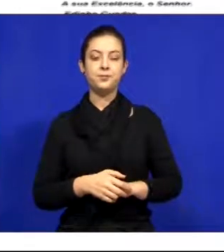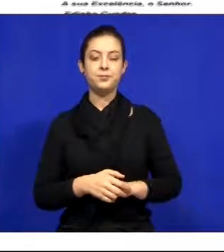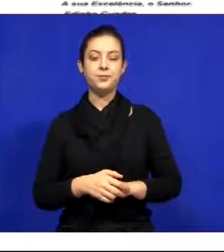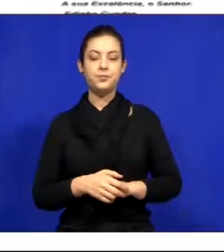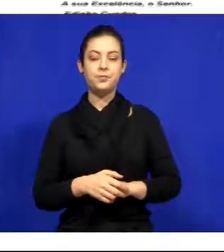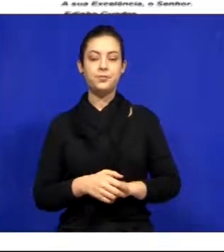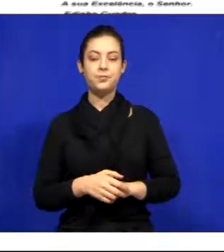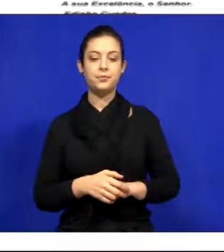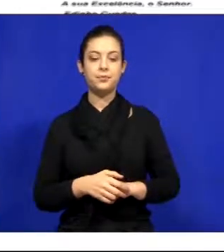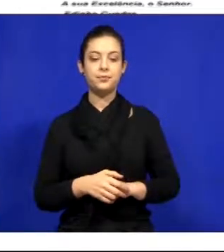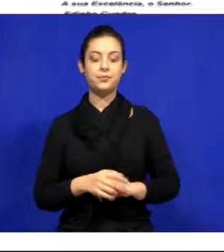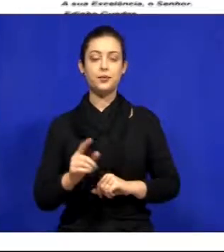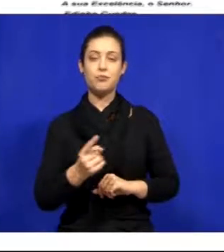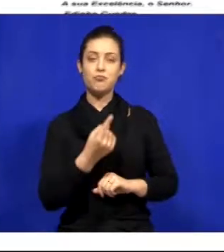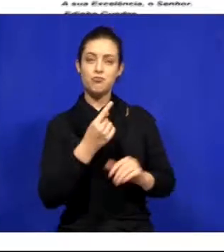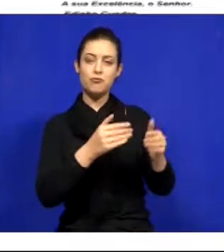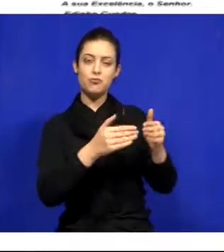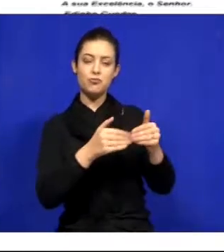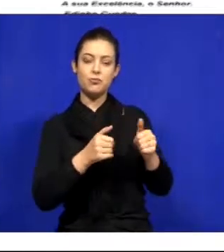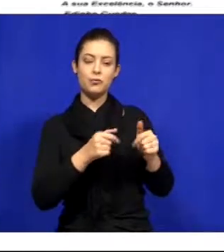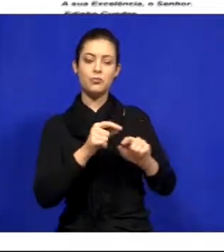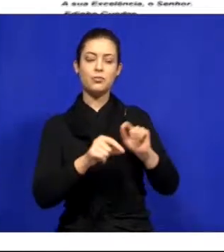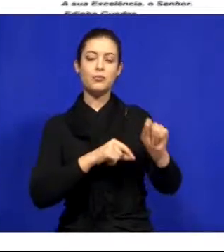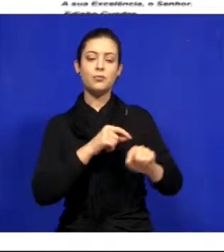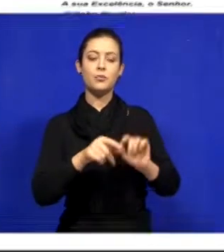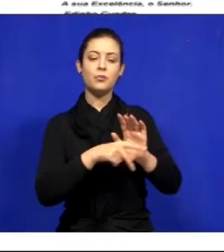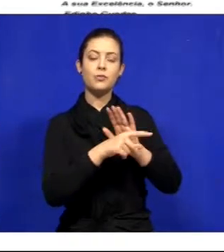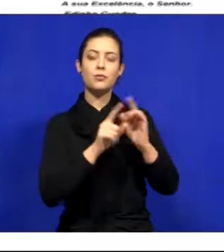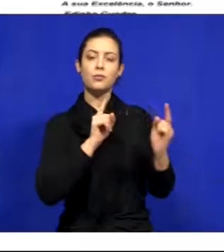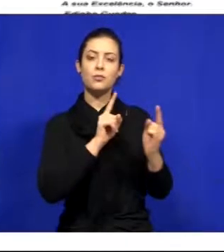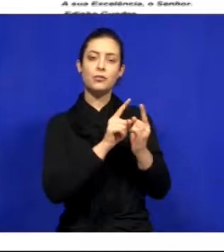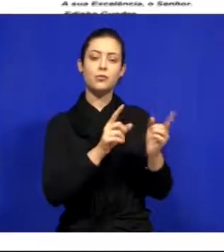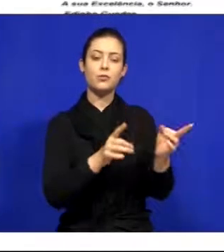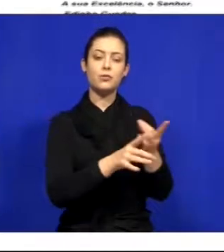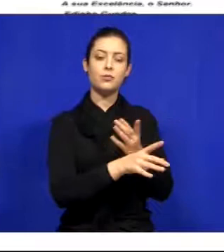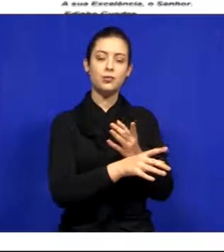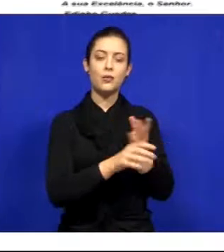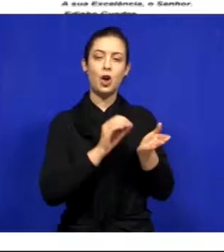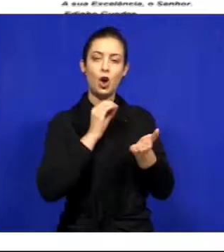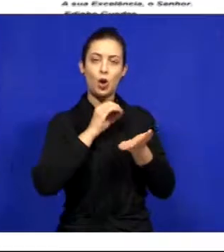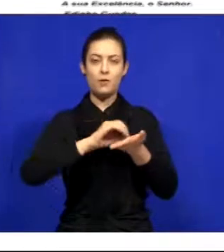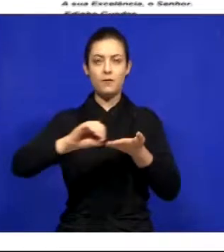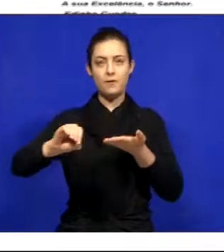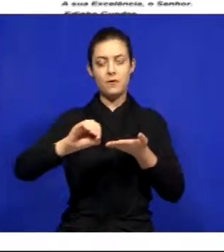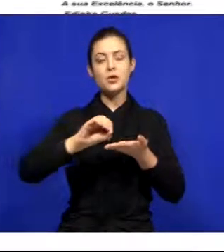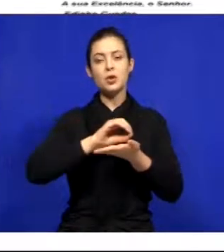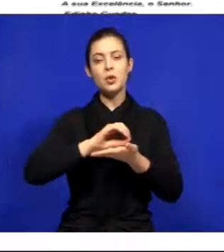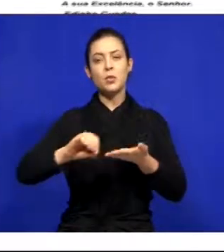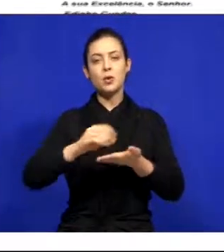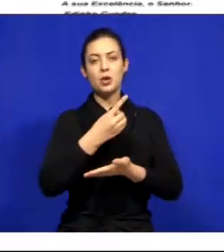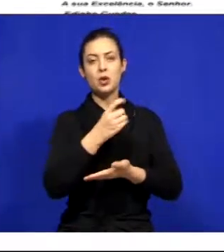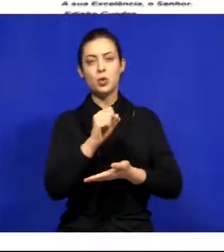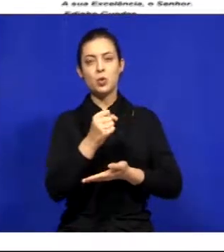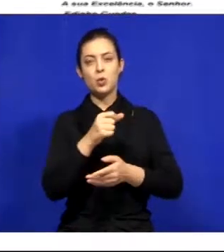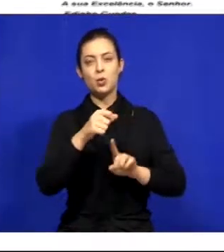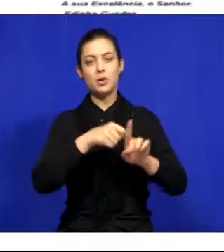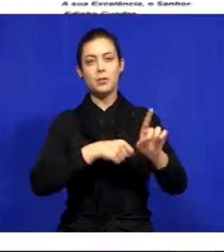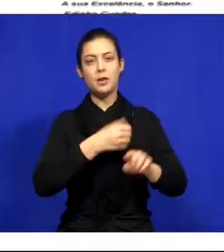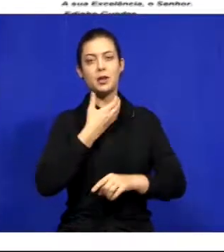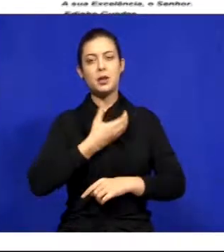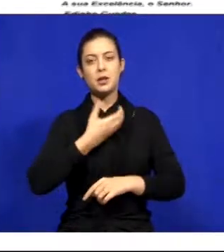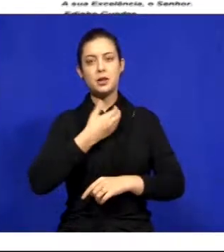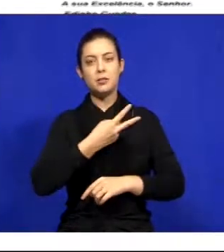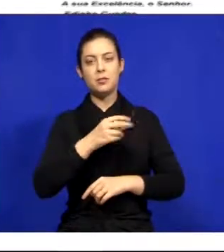Foto 1. Solicitação atendida, o ofício enviado, 18 de 12 de